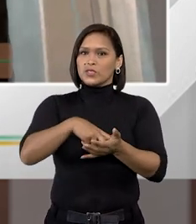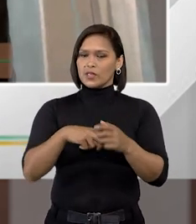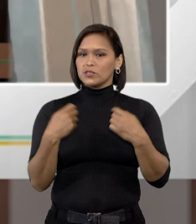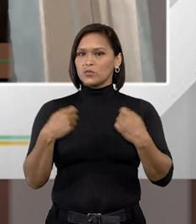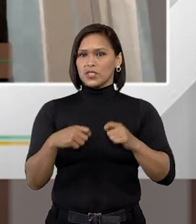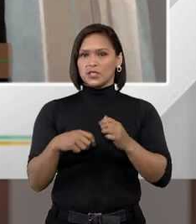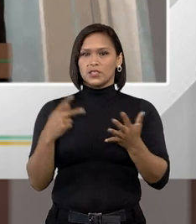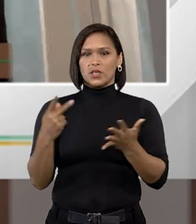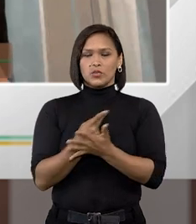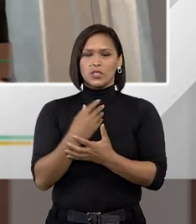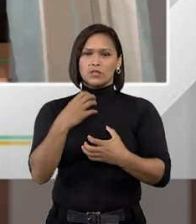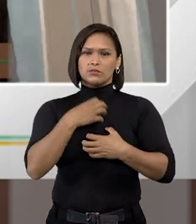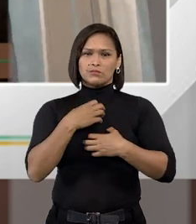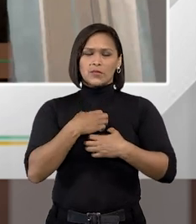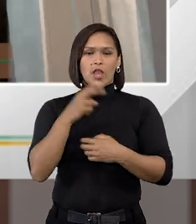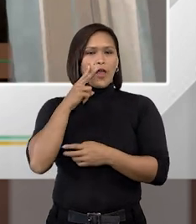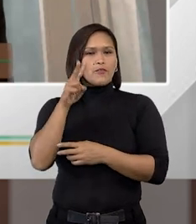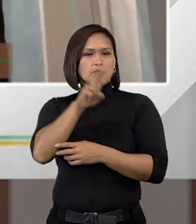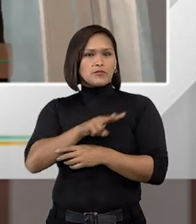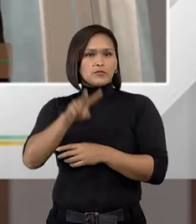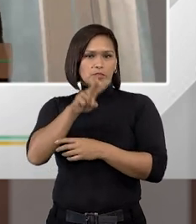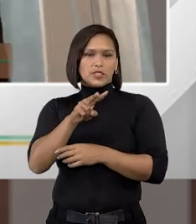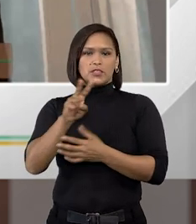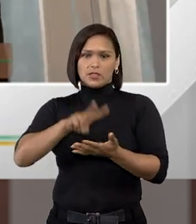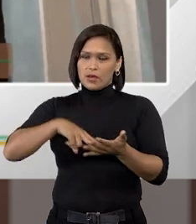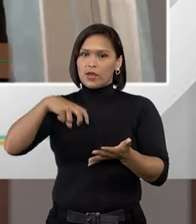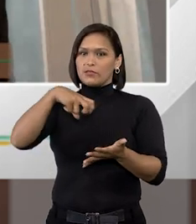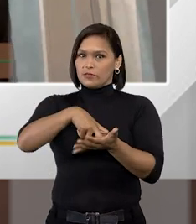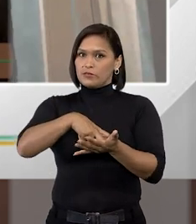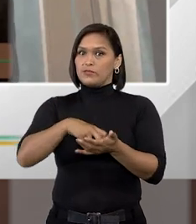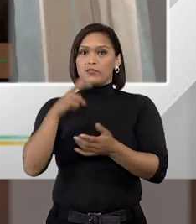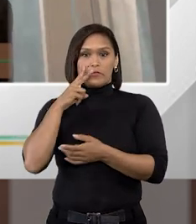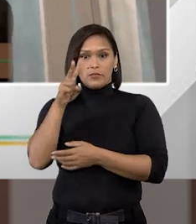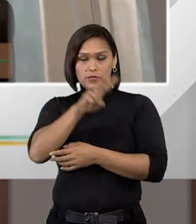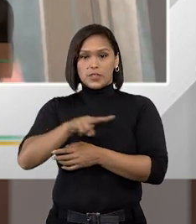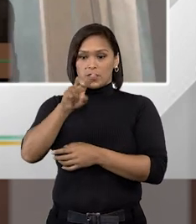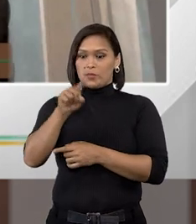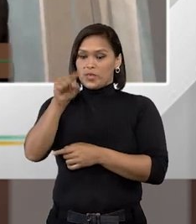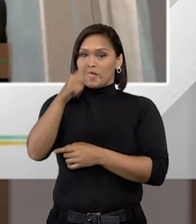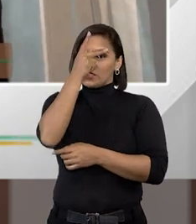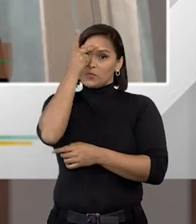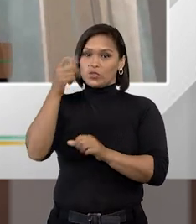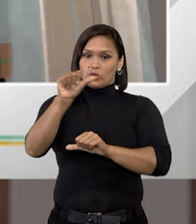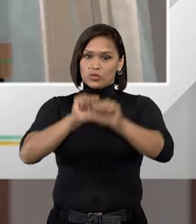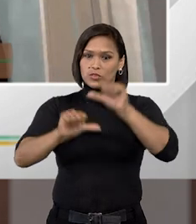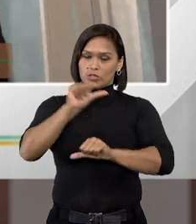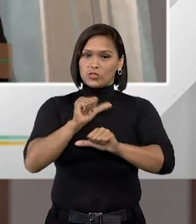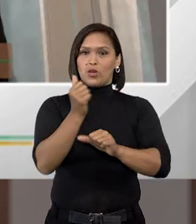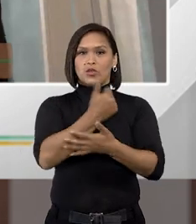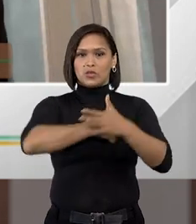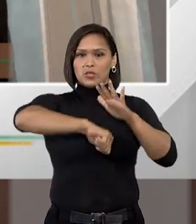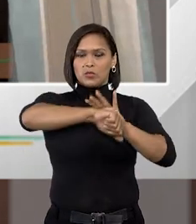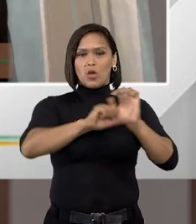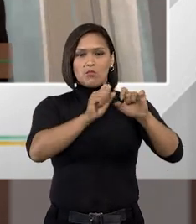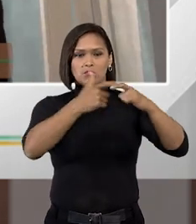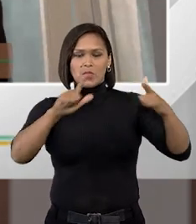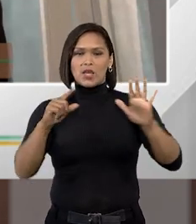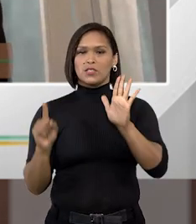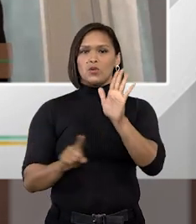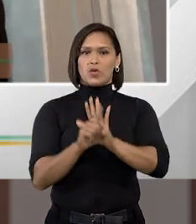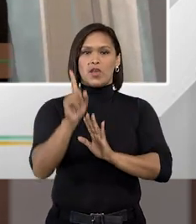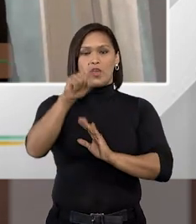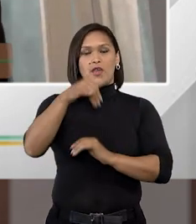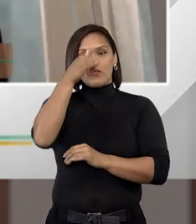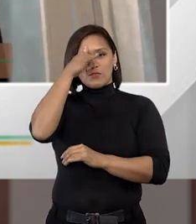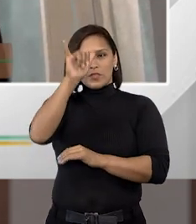ser vista a punibilidade deve ser visível para que esse cara não se torne um grande criminoso essa é uma forma de evitar